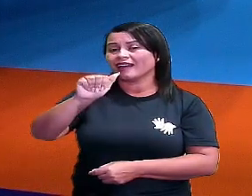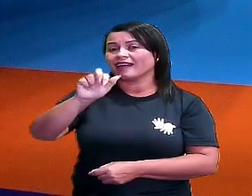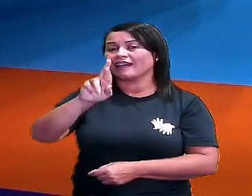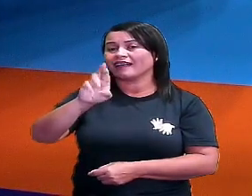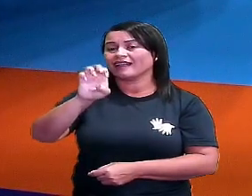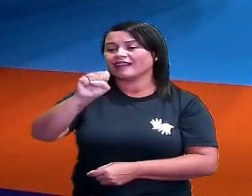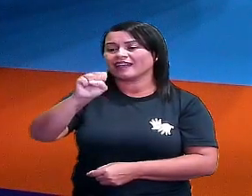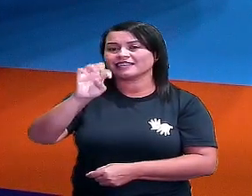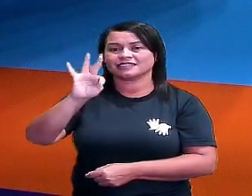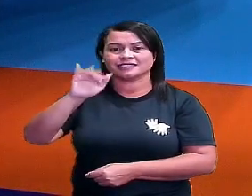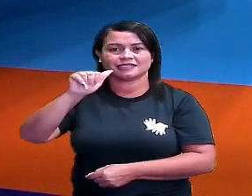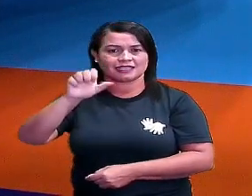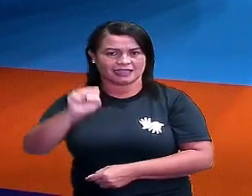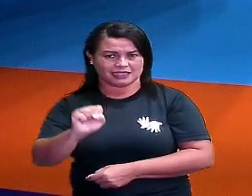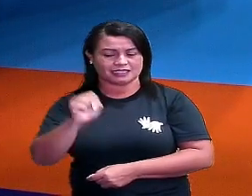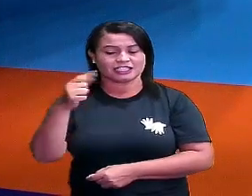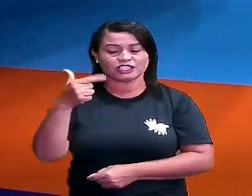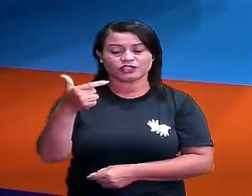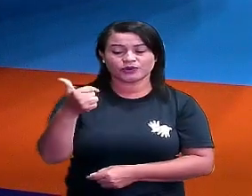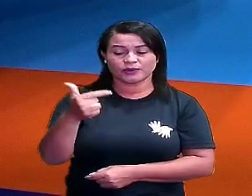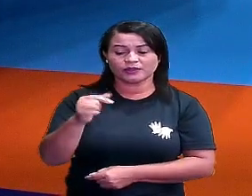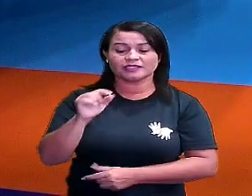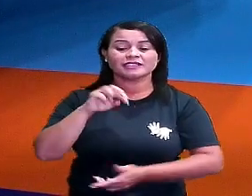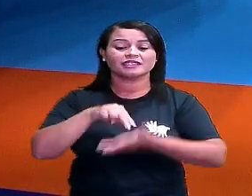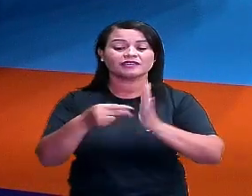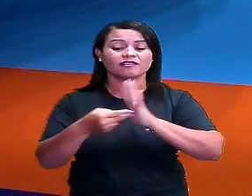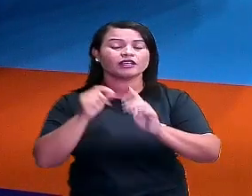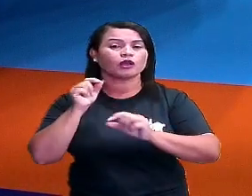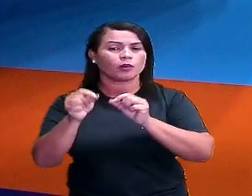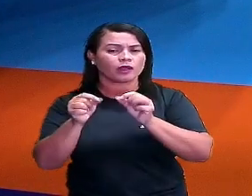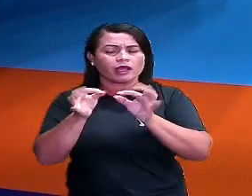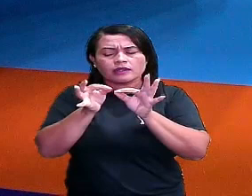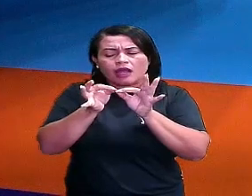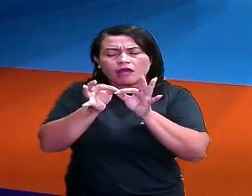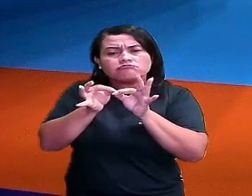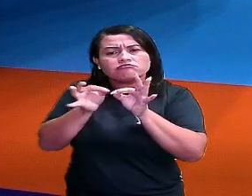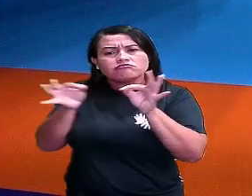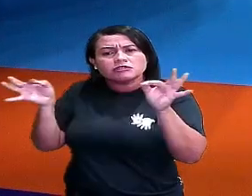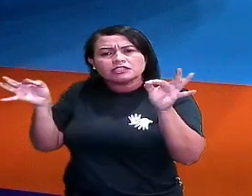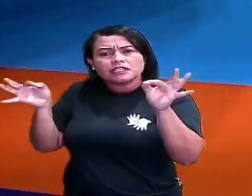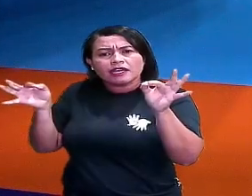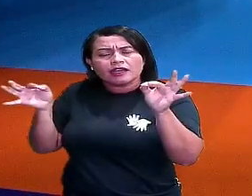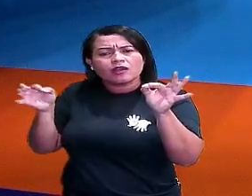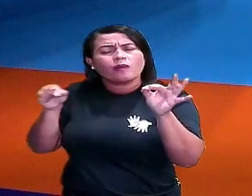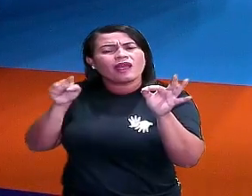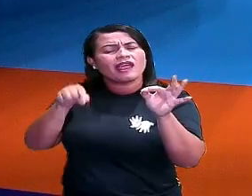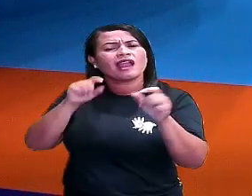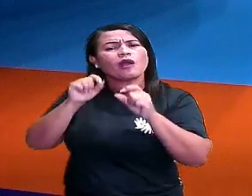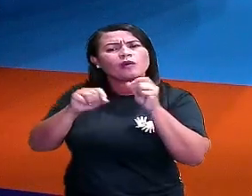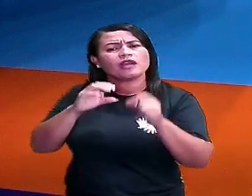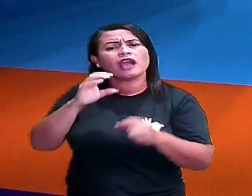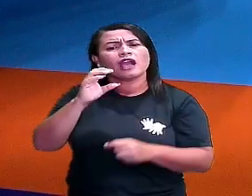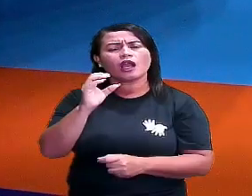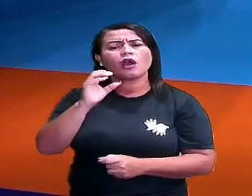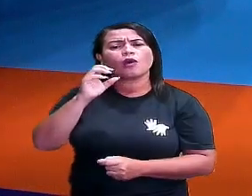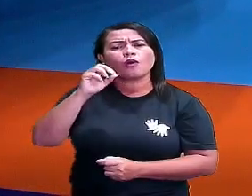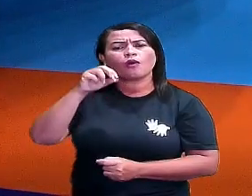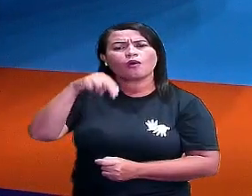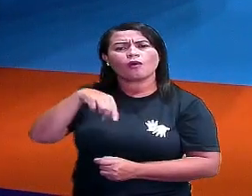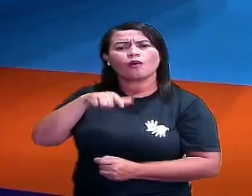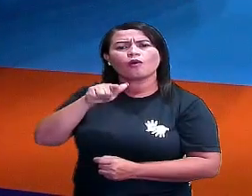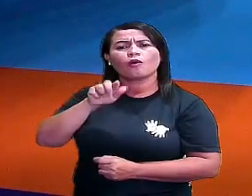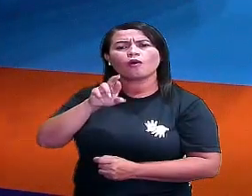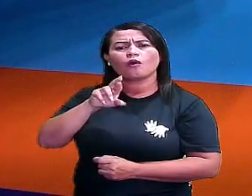limitação do formato daquele cubo. E aí, ele é congruente. Por que ele é congruente? Porque ele tem as